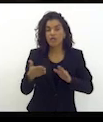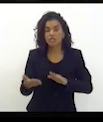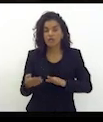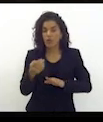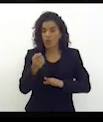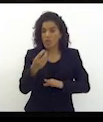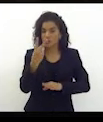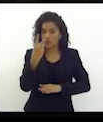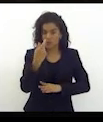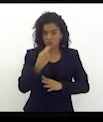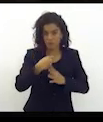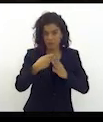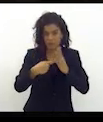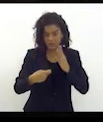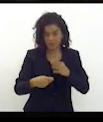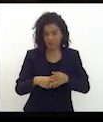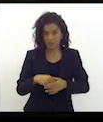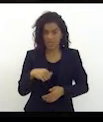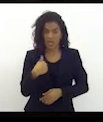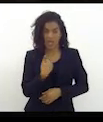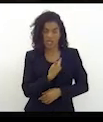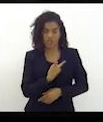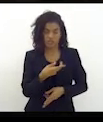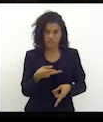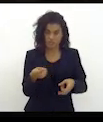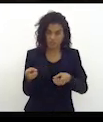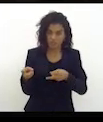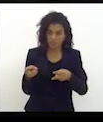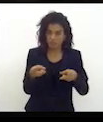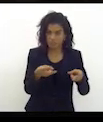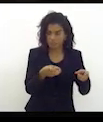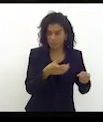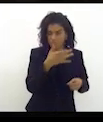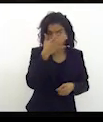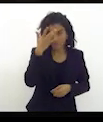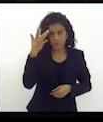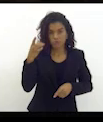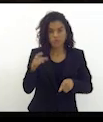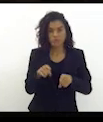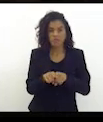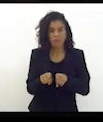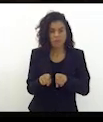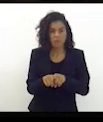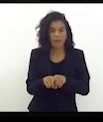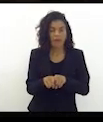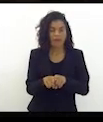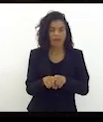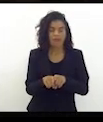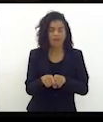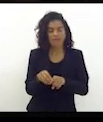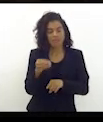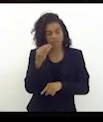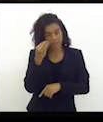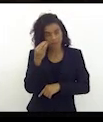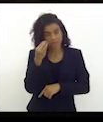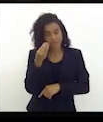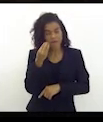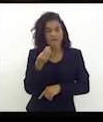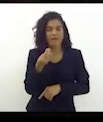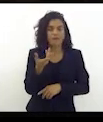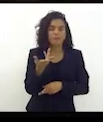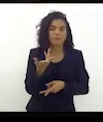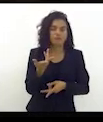meses. A gente pôde observar inúmeras pessoas, inclusive tentando explorar a imagem